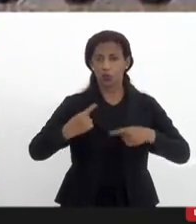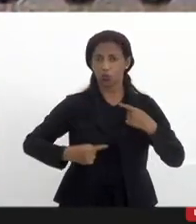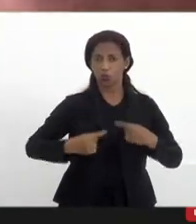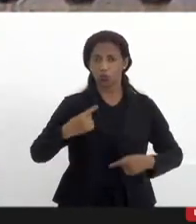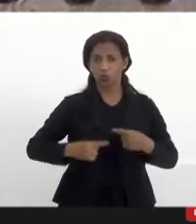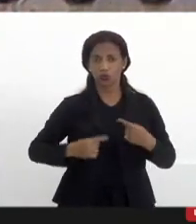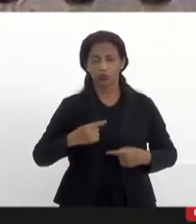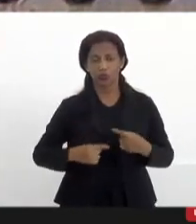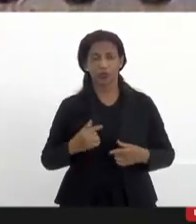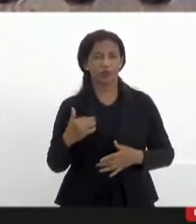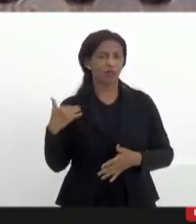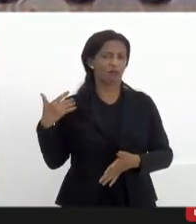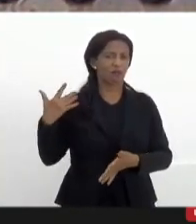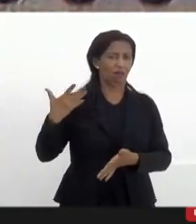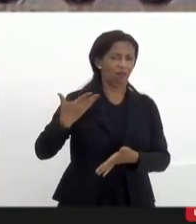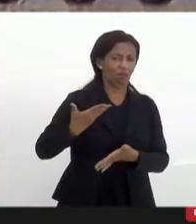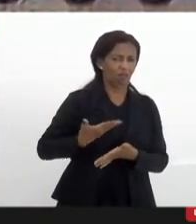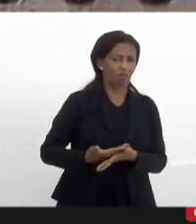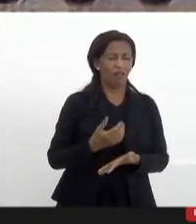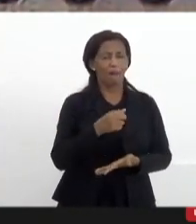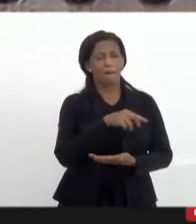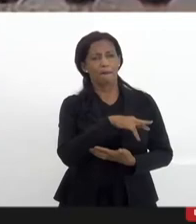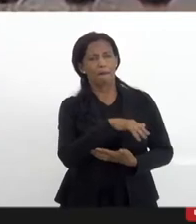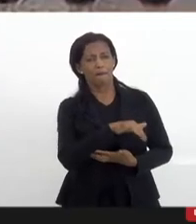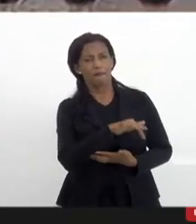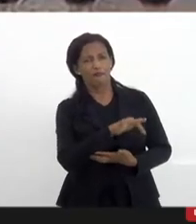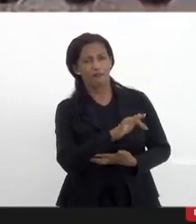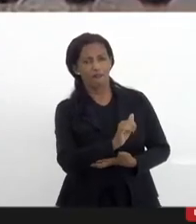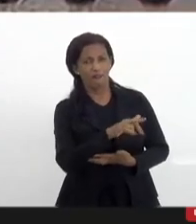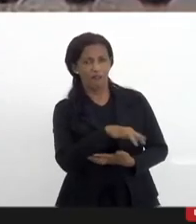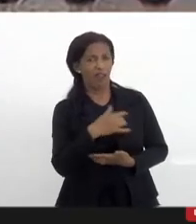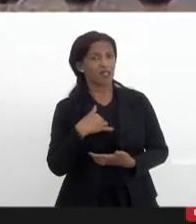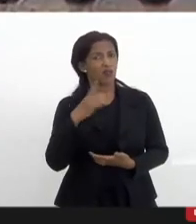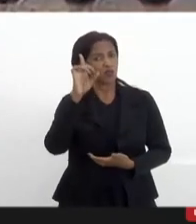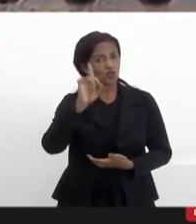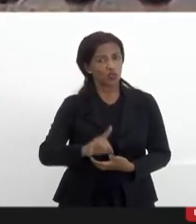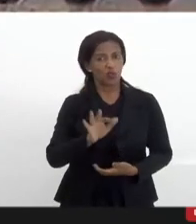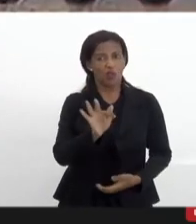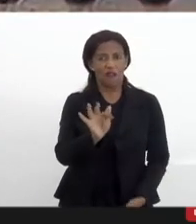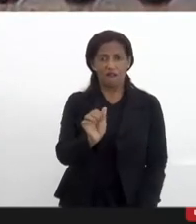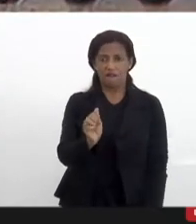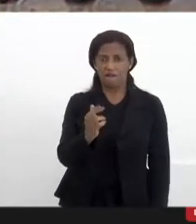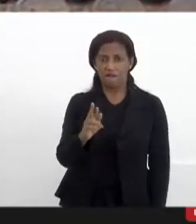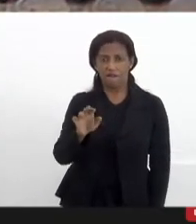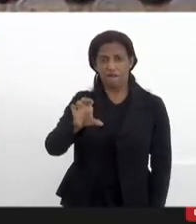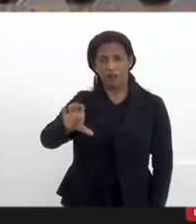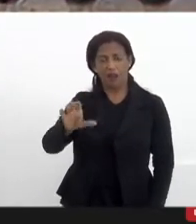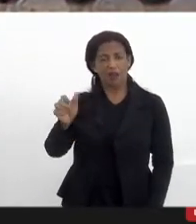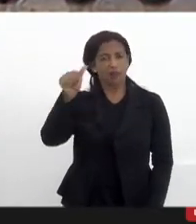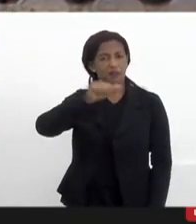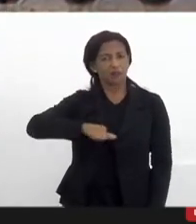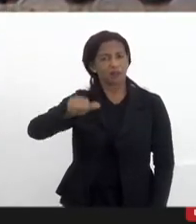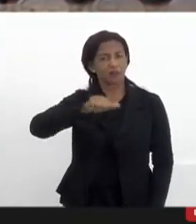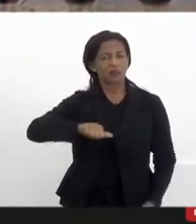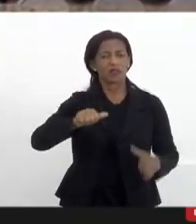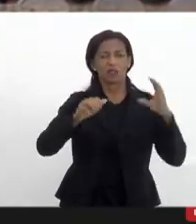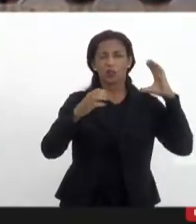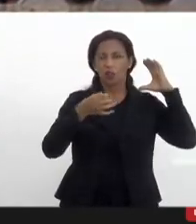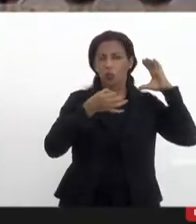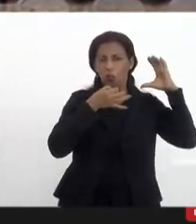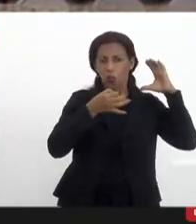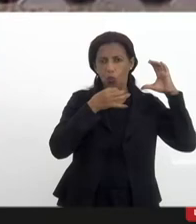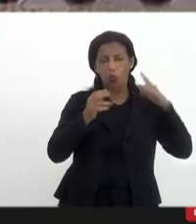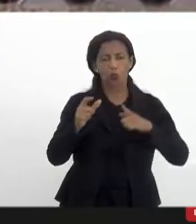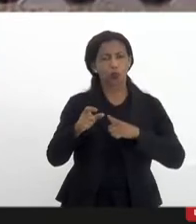feitos desde a Marque a própria Farc eu fui diretora da Farc Federação das Associações de Rádios Comunitárias aqui do